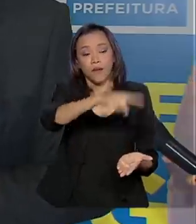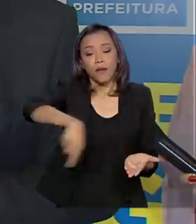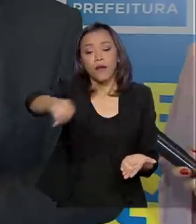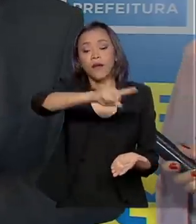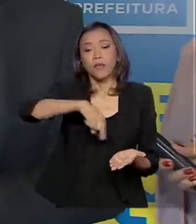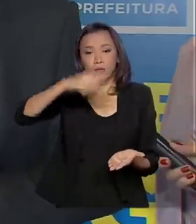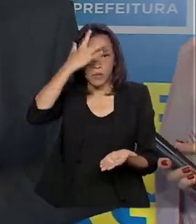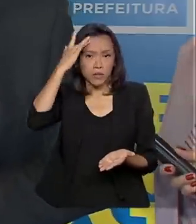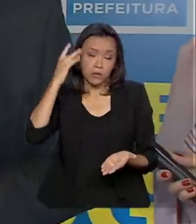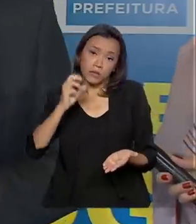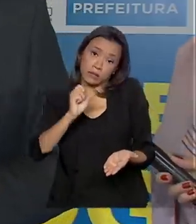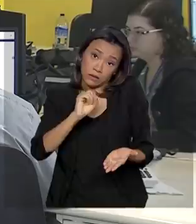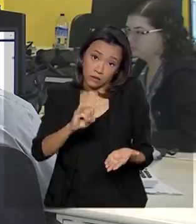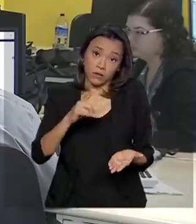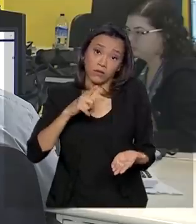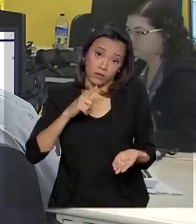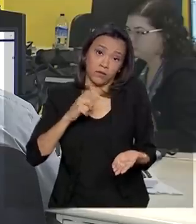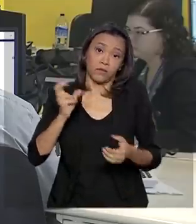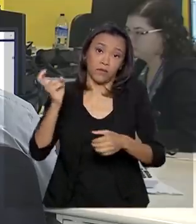que têm eventualmente a doença.